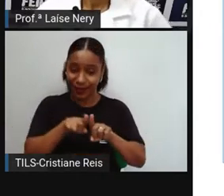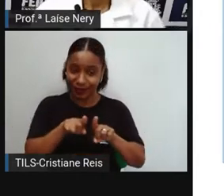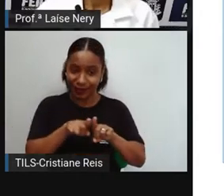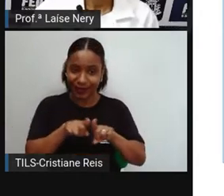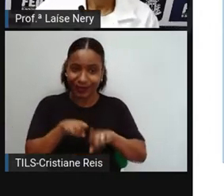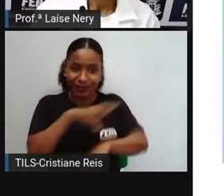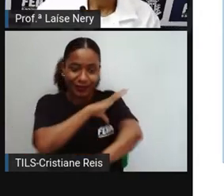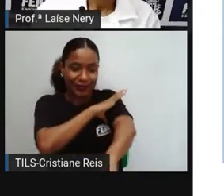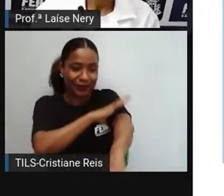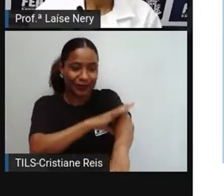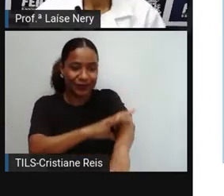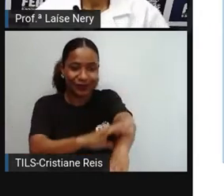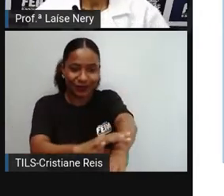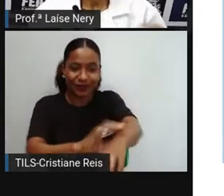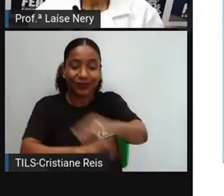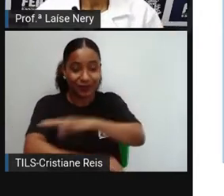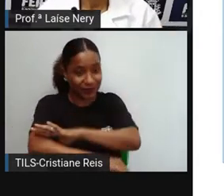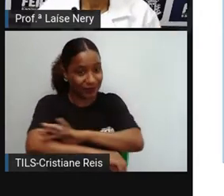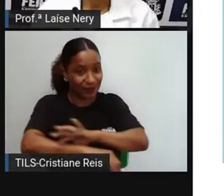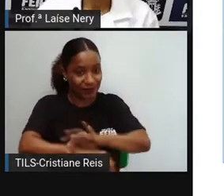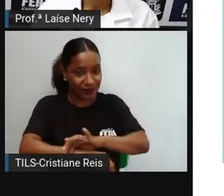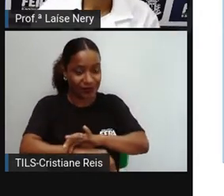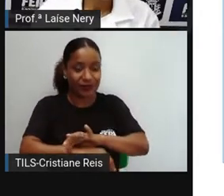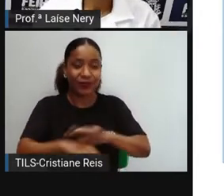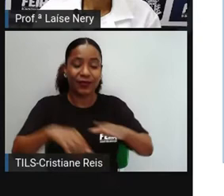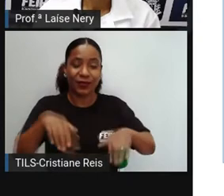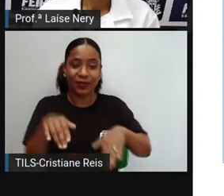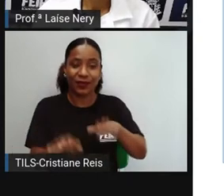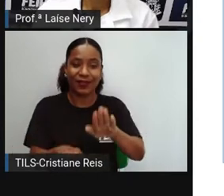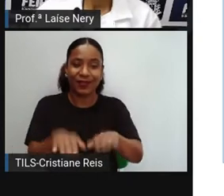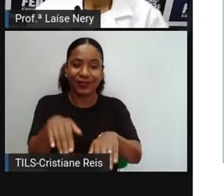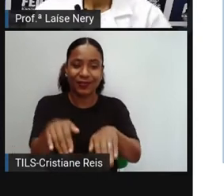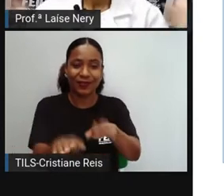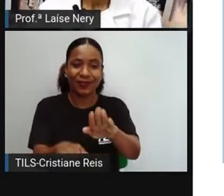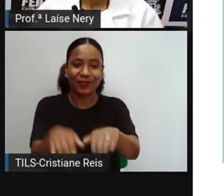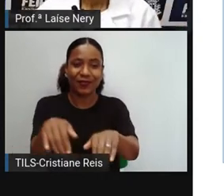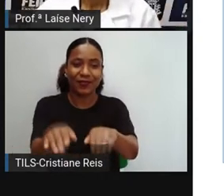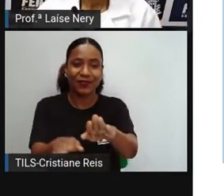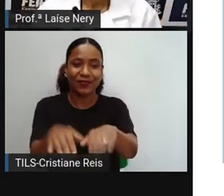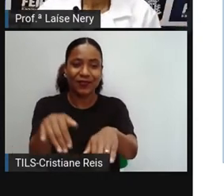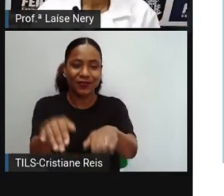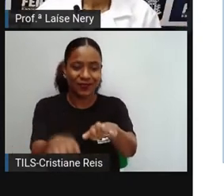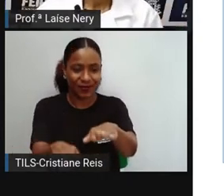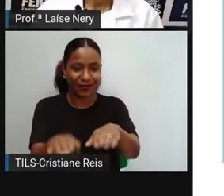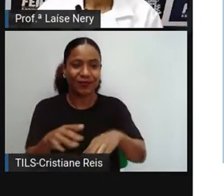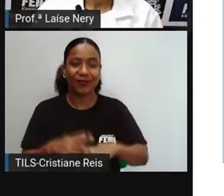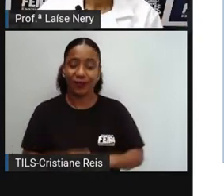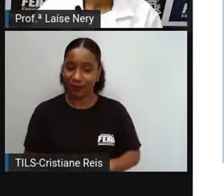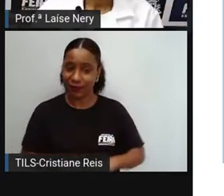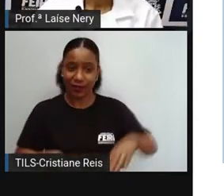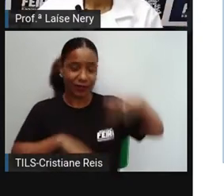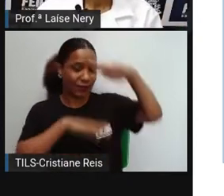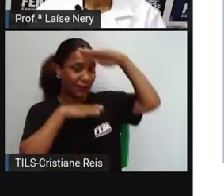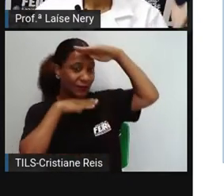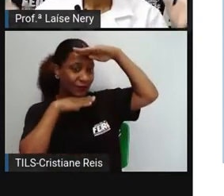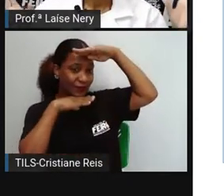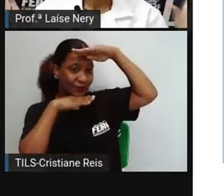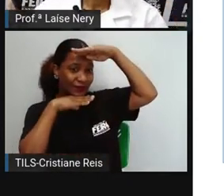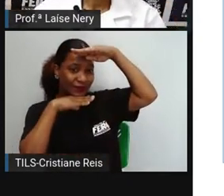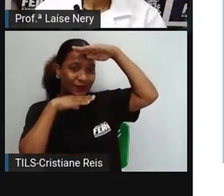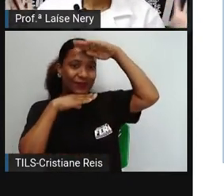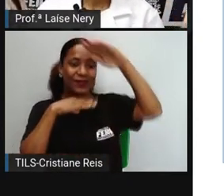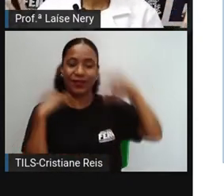com que a gente se equilibre e que a gente se movimente, e a cabeça que guarda o nosso